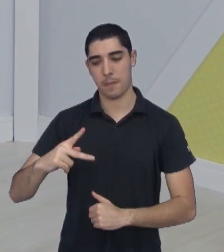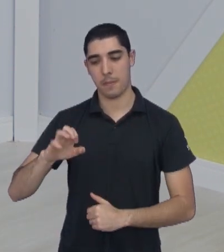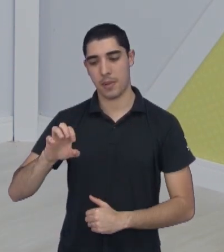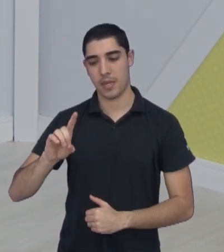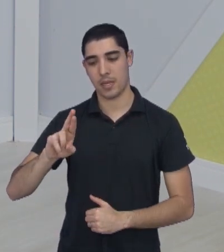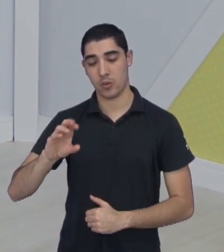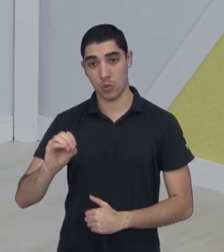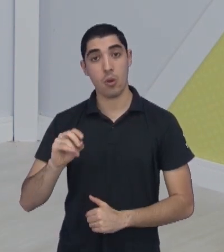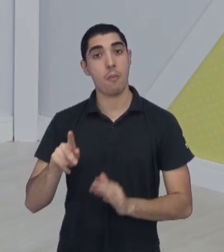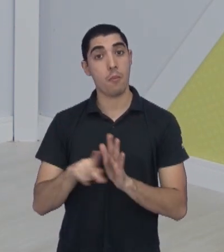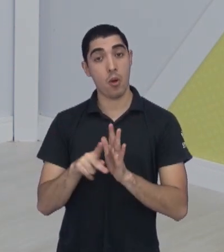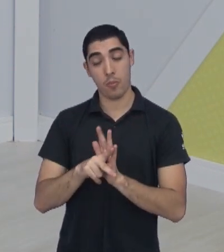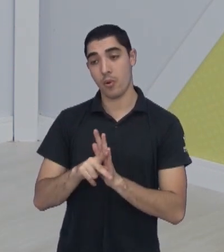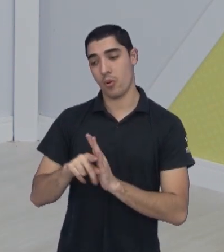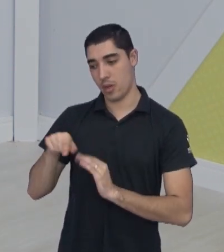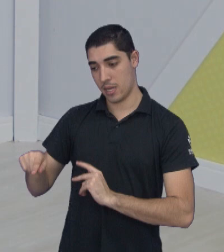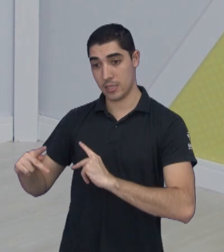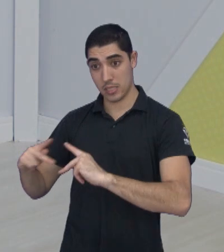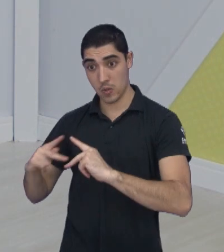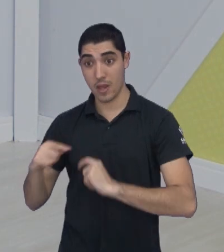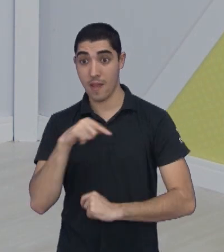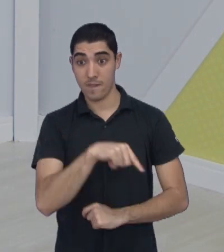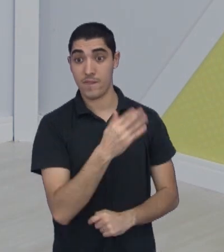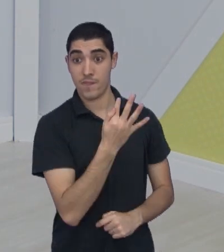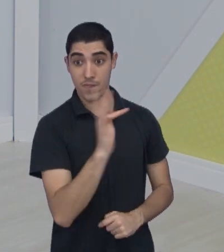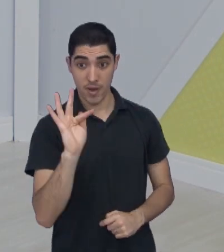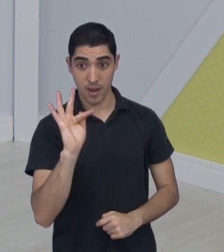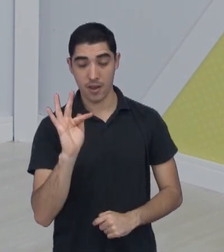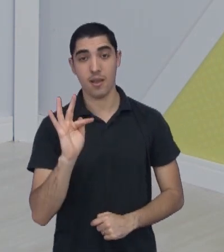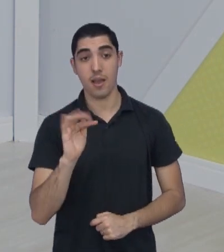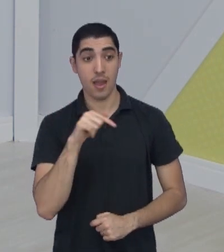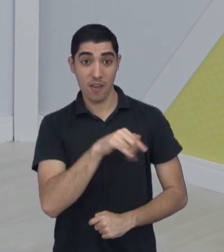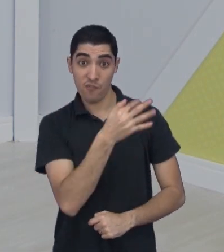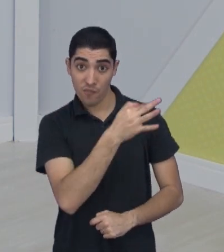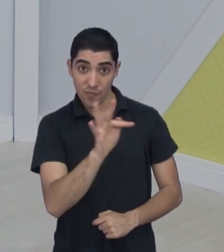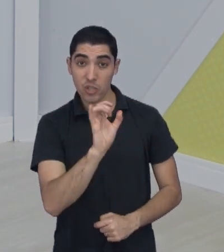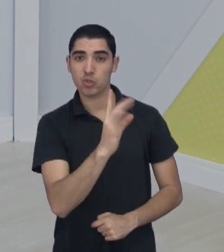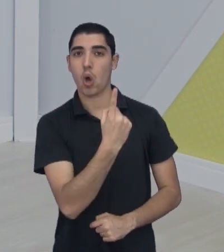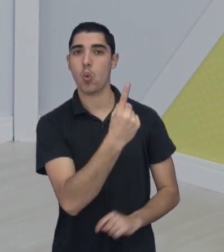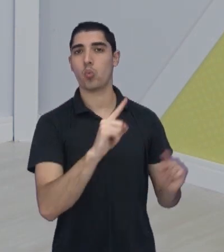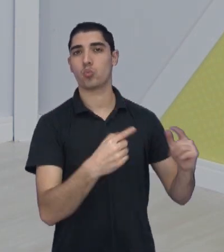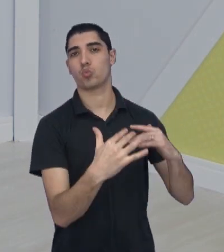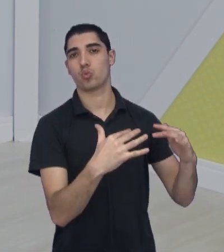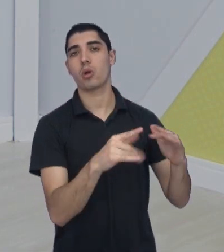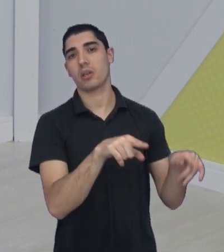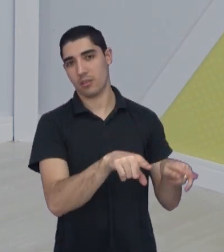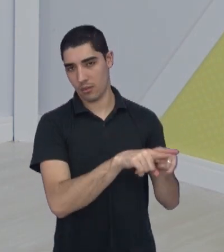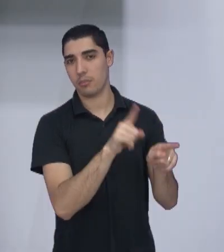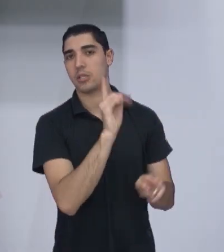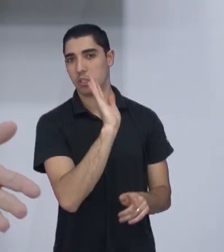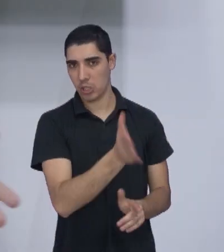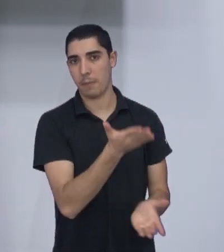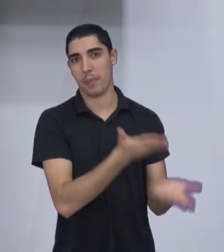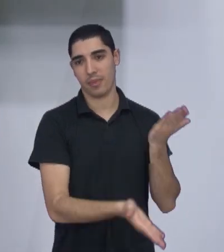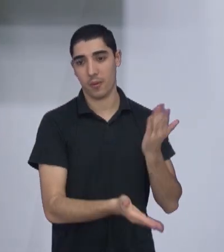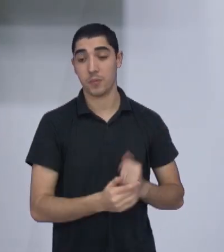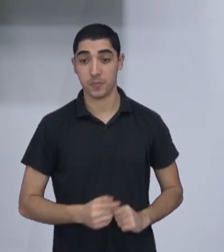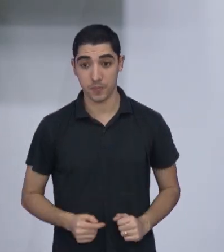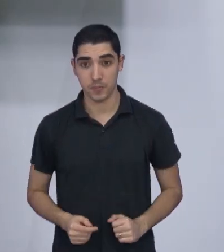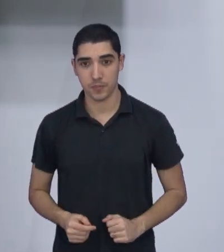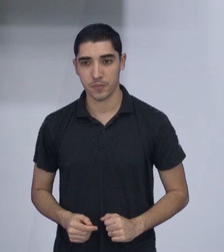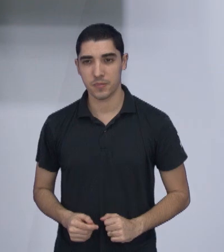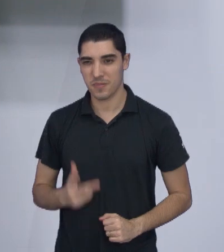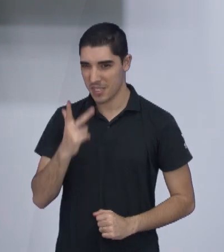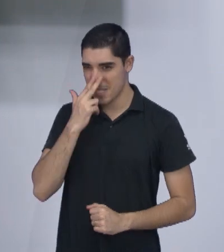meninas do Franca Basquete, que jogaram apenas uma vez e perderam na estreia, Brunão. É, esse time do São José... Será o